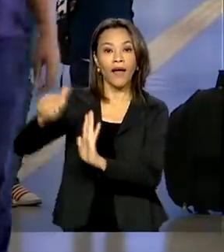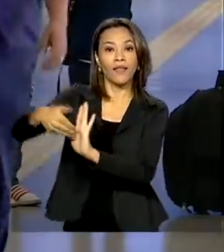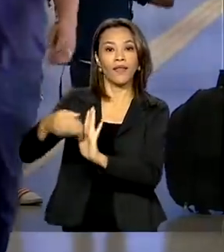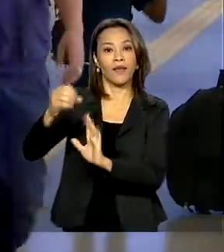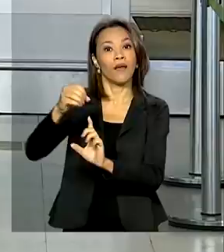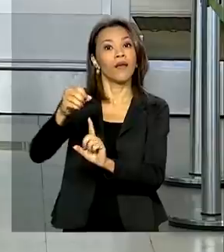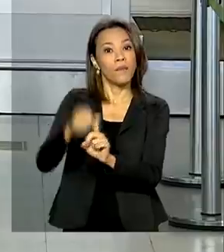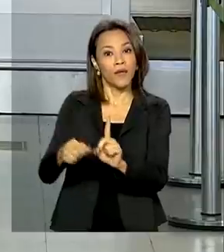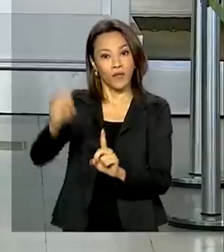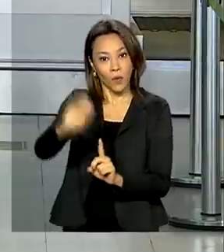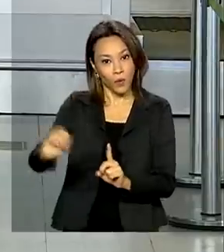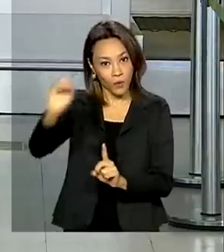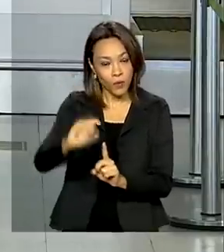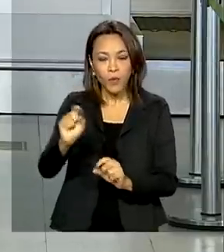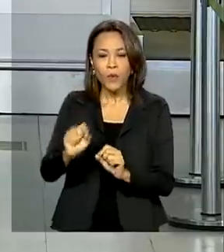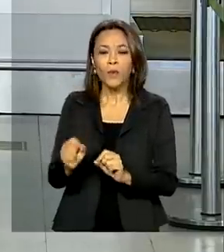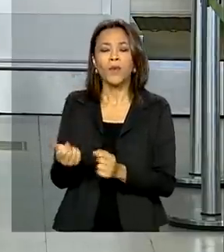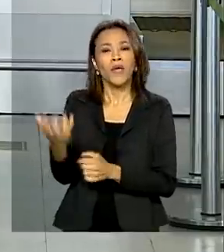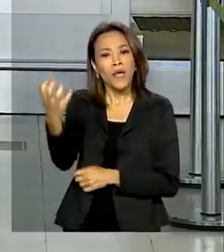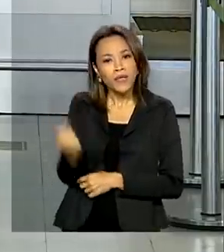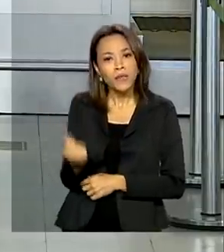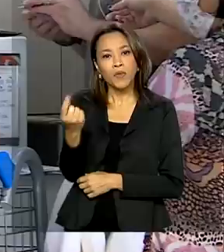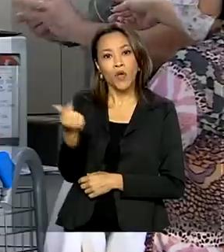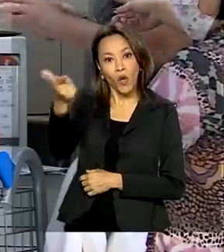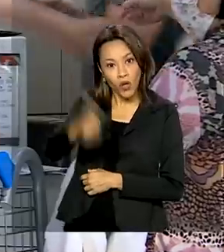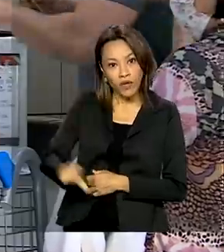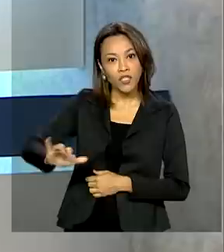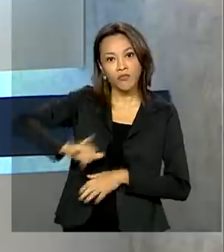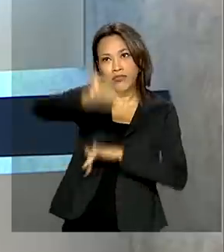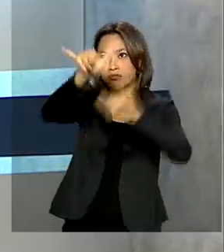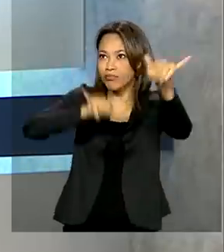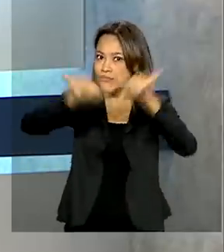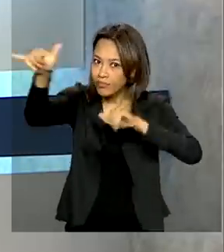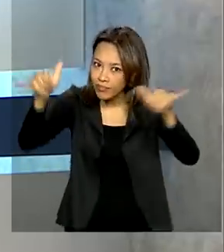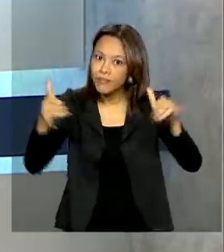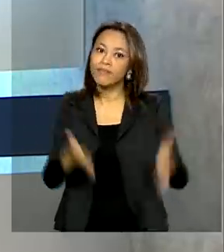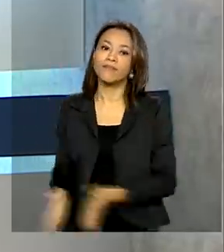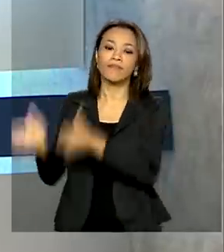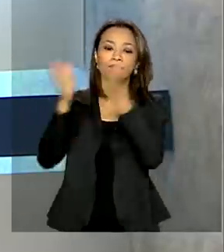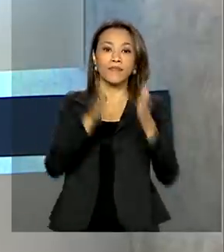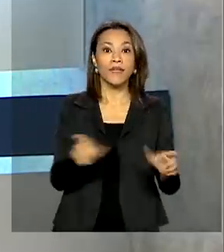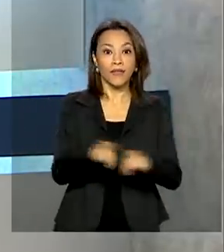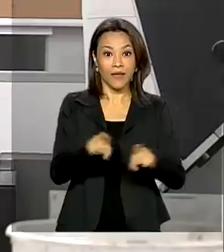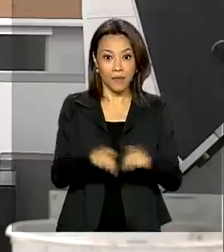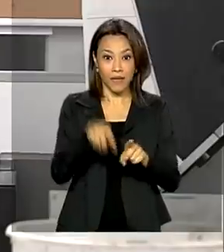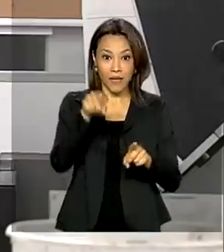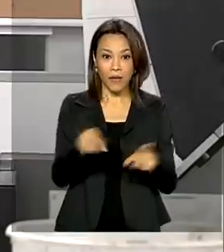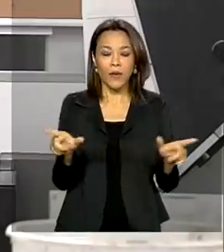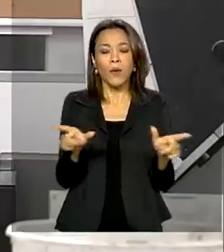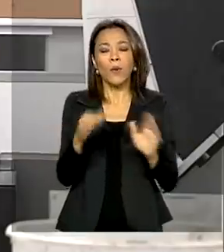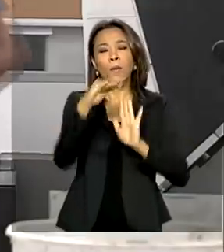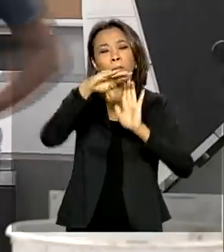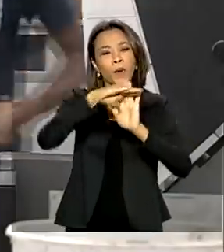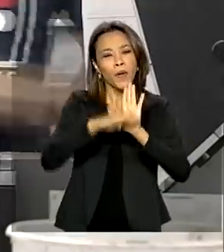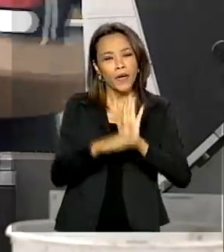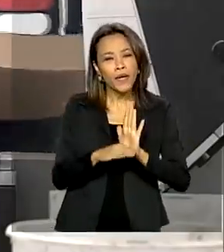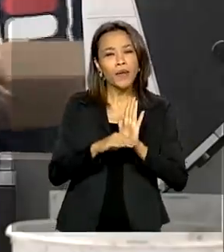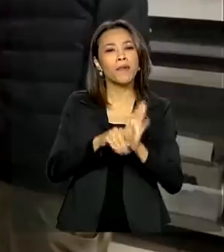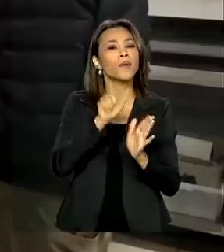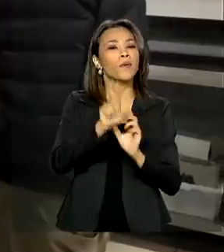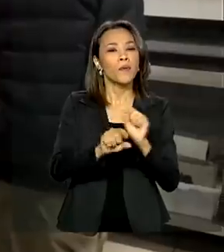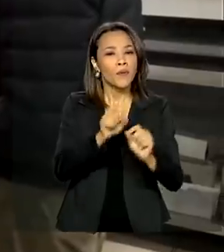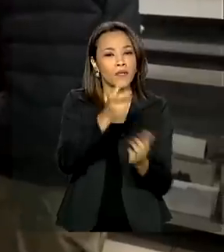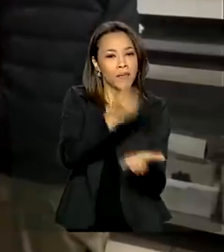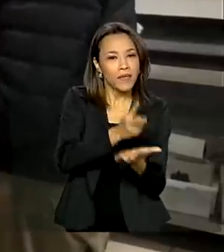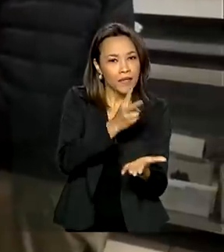ano as regras de reembolso de passagens aéreas. E veja também, crédito do PRONAMP, o Programa de Manutenção